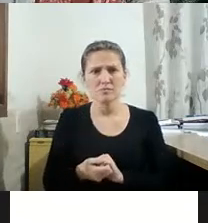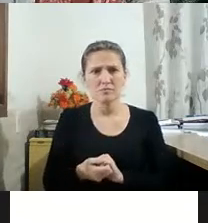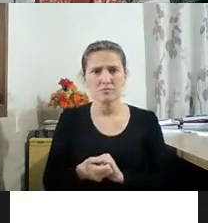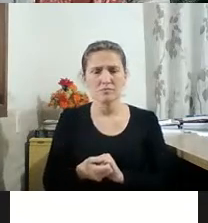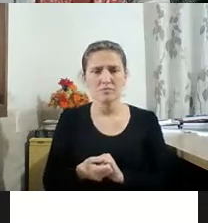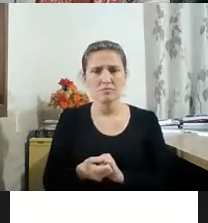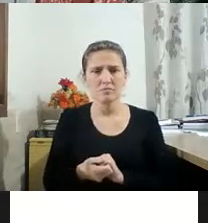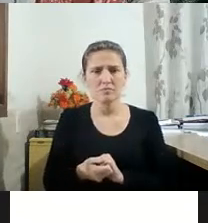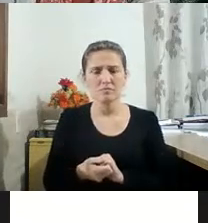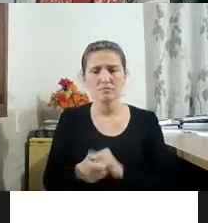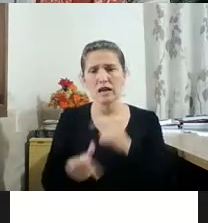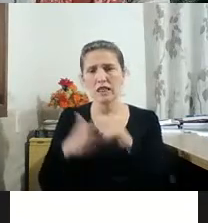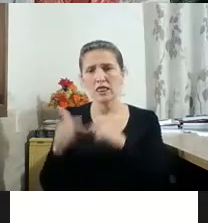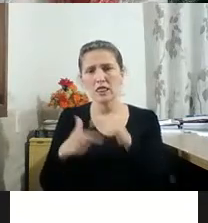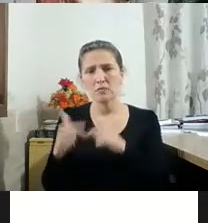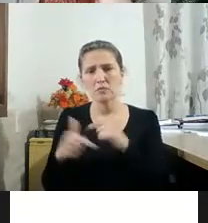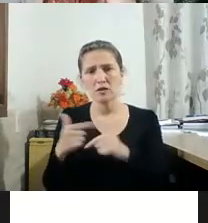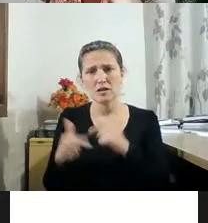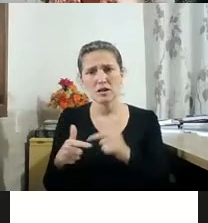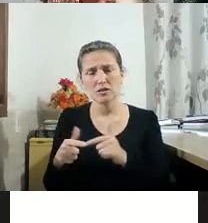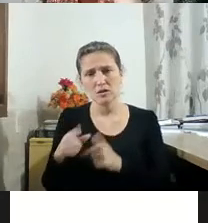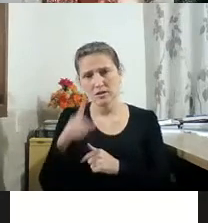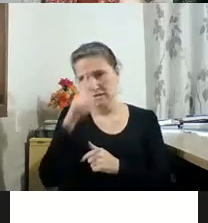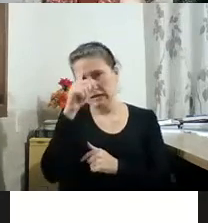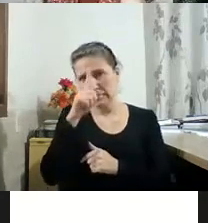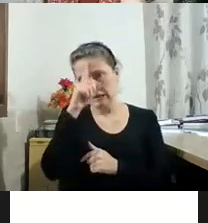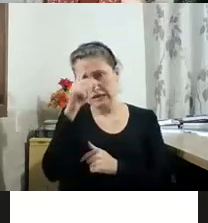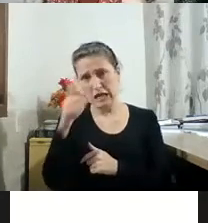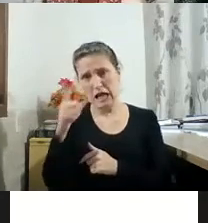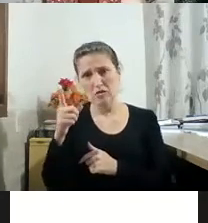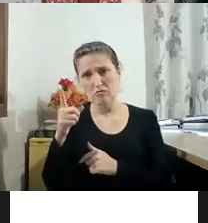trabalhando com essa ideia de um personagem